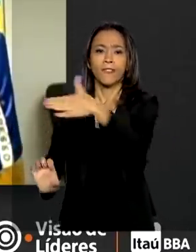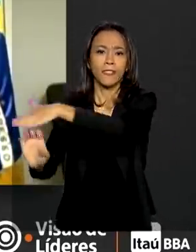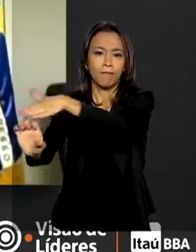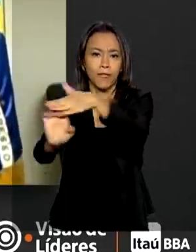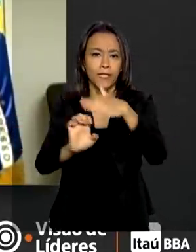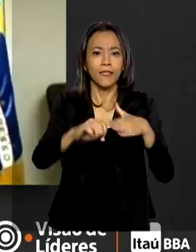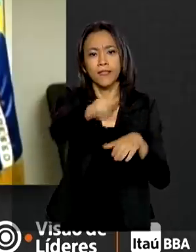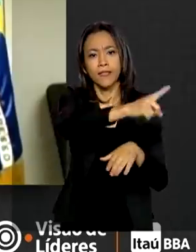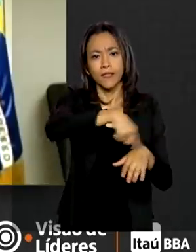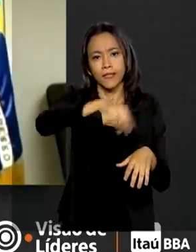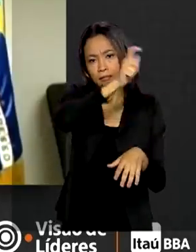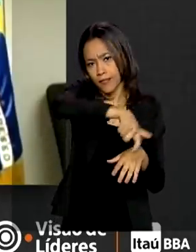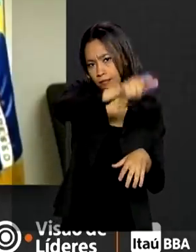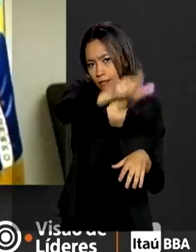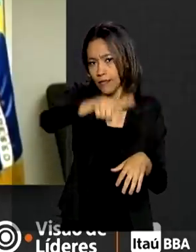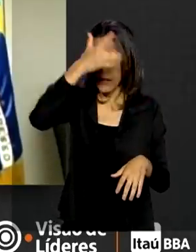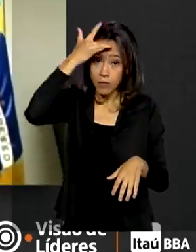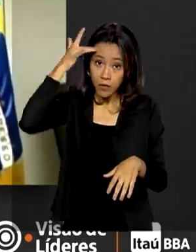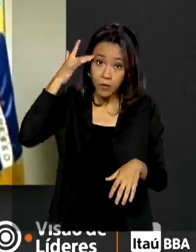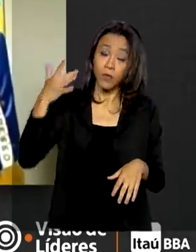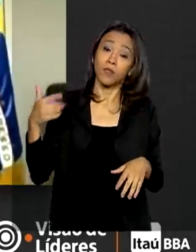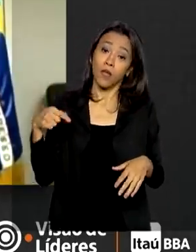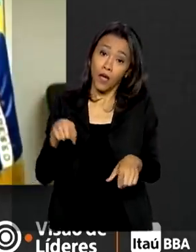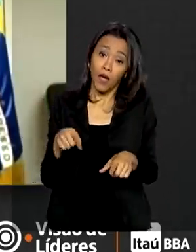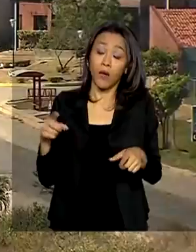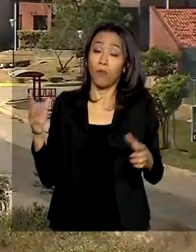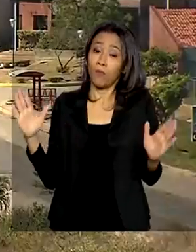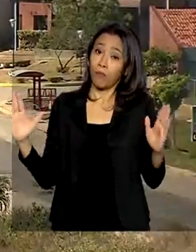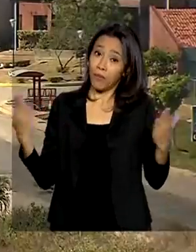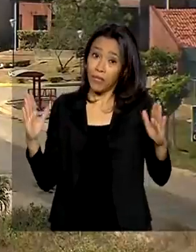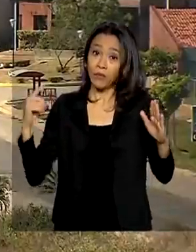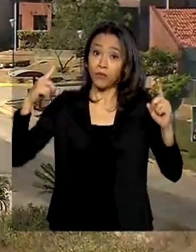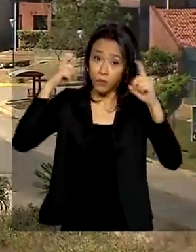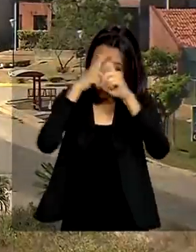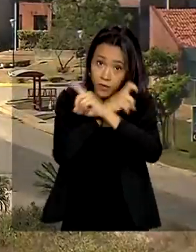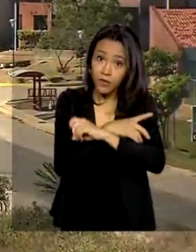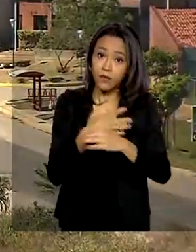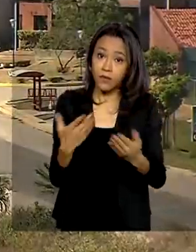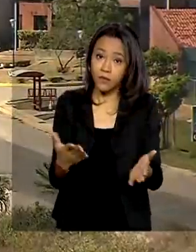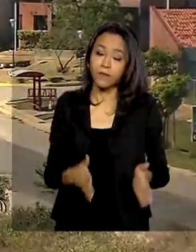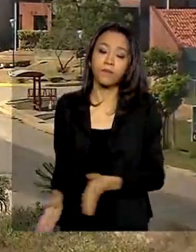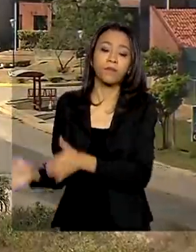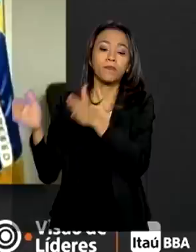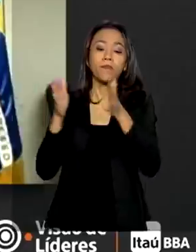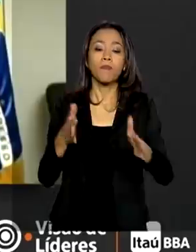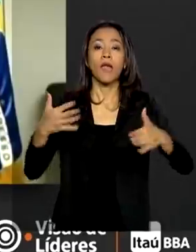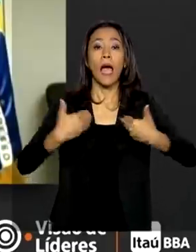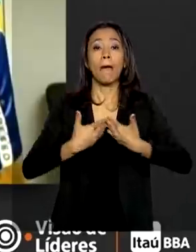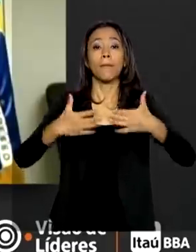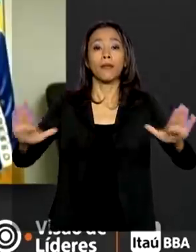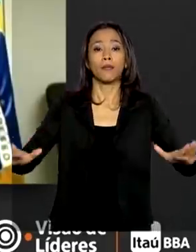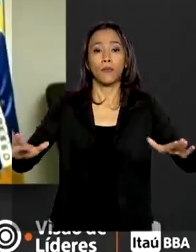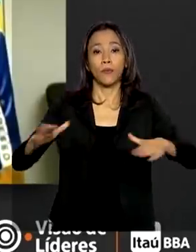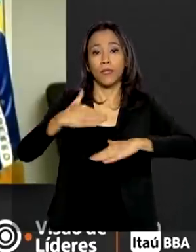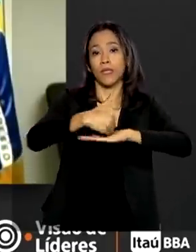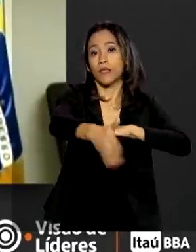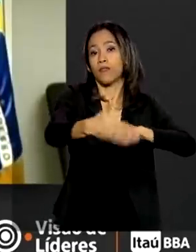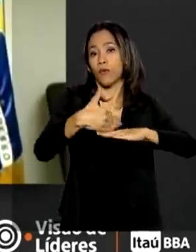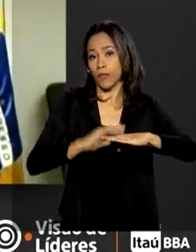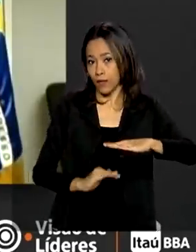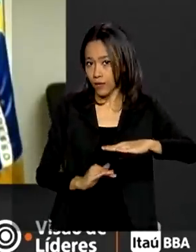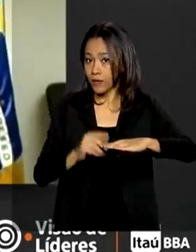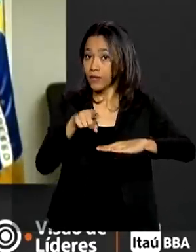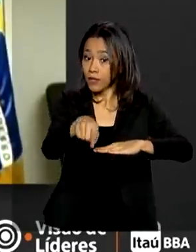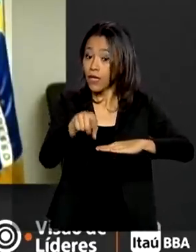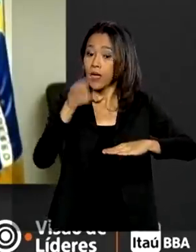porque ambos, em realidade, vivem em um momento de dificuldade. Sobre a reabertura das fronteiras, o ministro afirmou que a